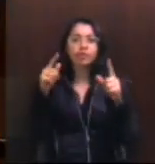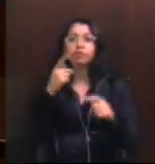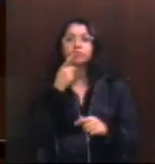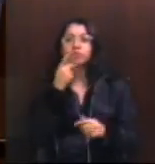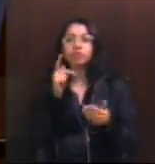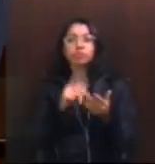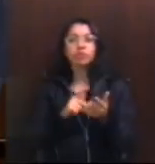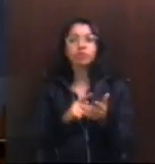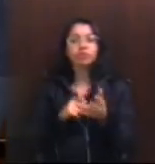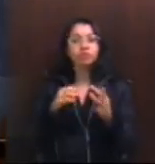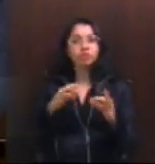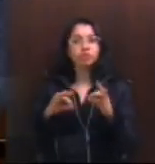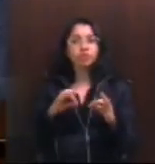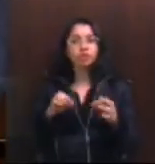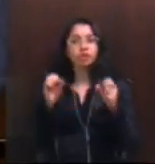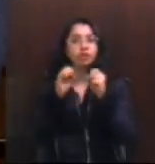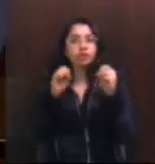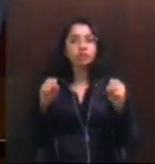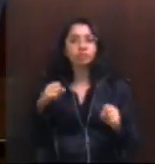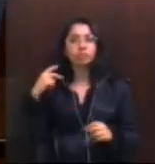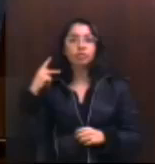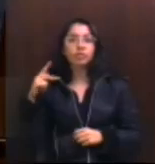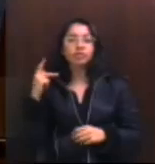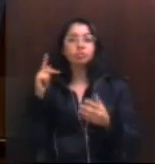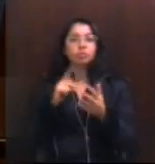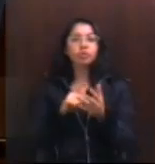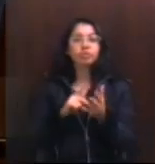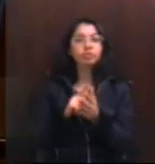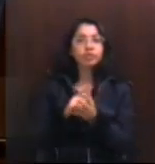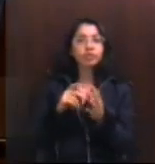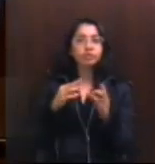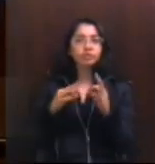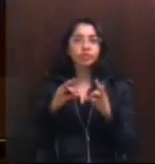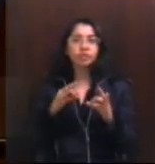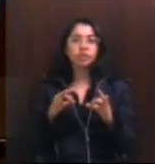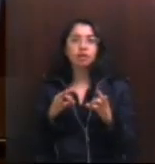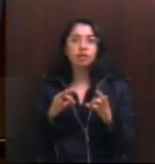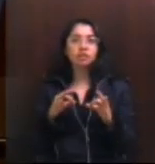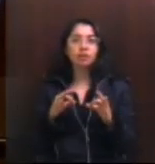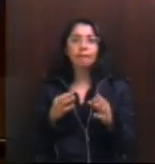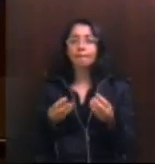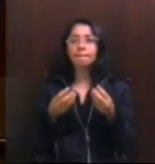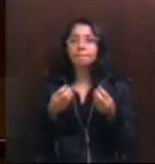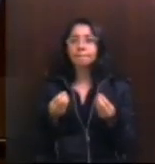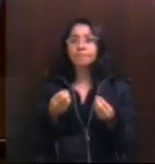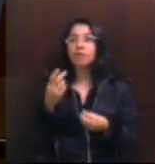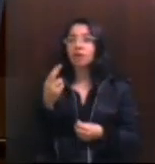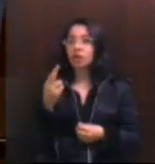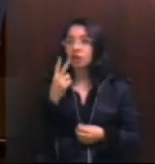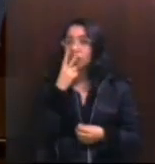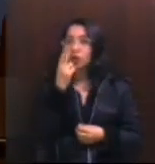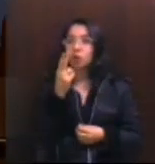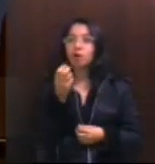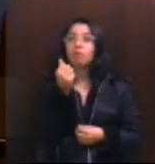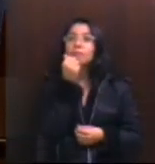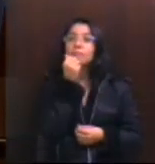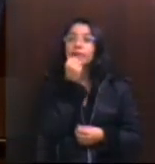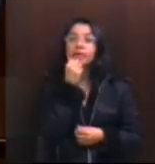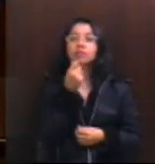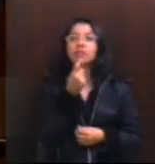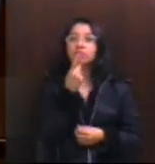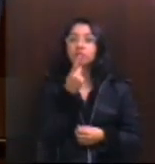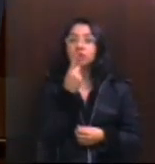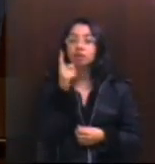o sistema político que diz uma verdade pré-ordenada. É como se existisse uma pedra, né, deputado Edgar? Uma pedra que diz, ó,